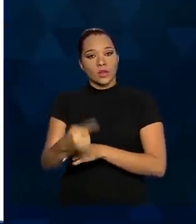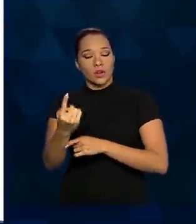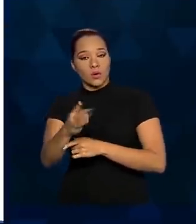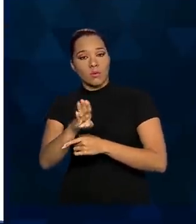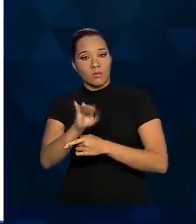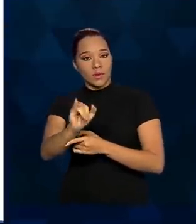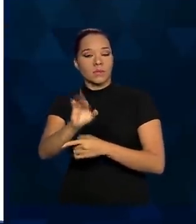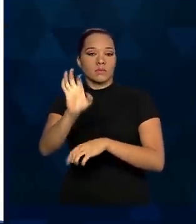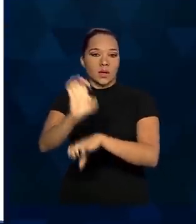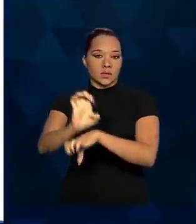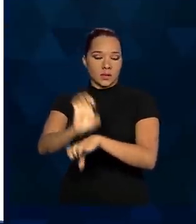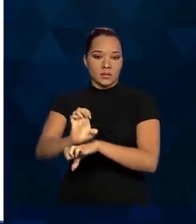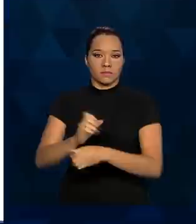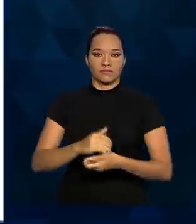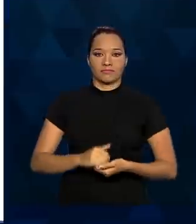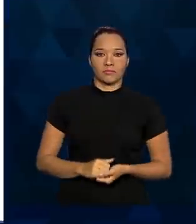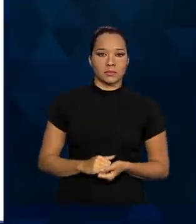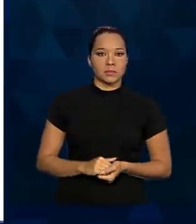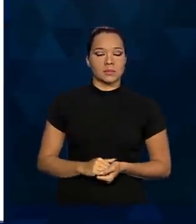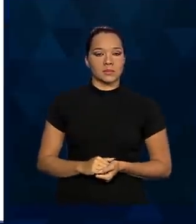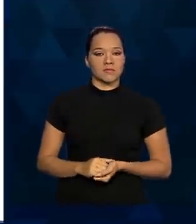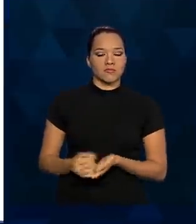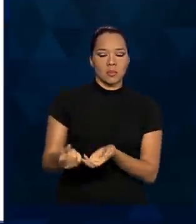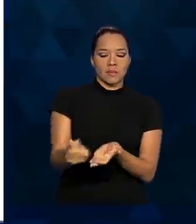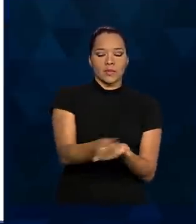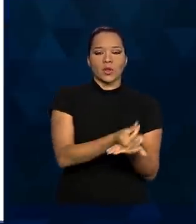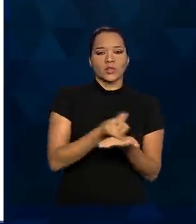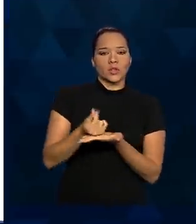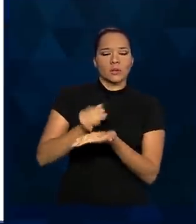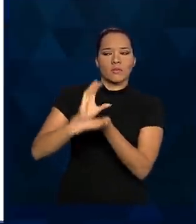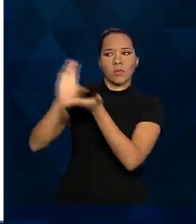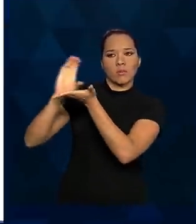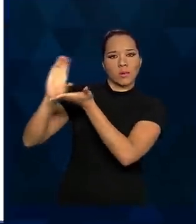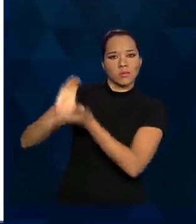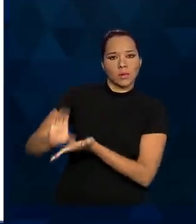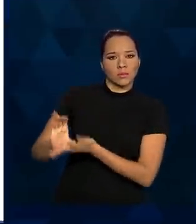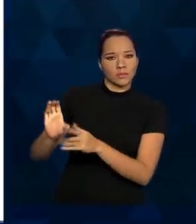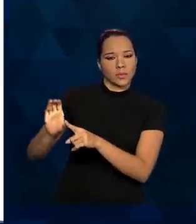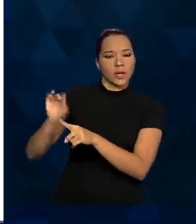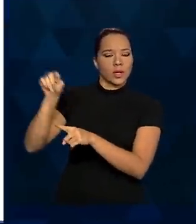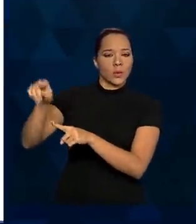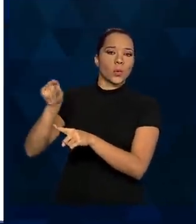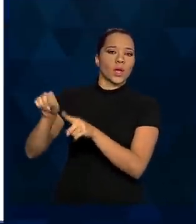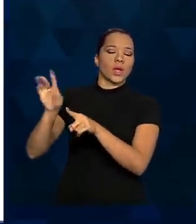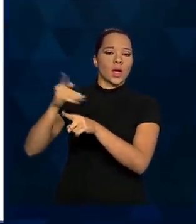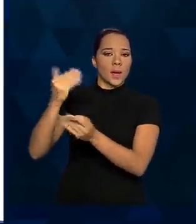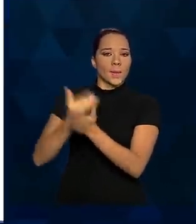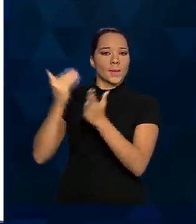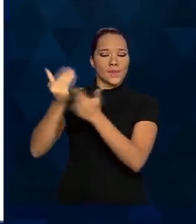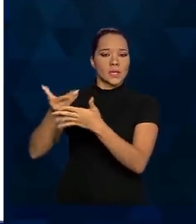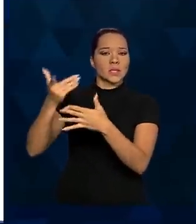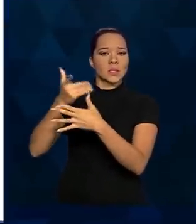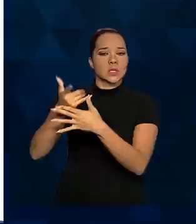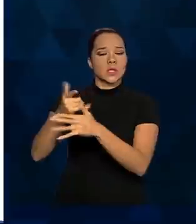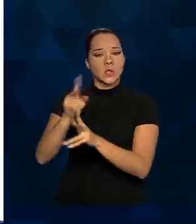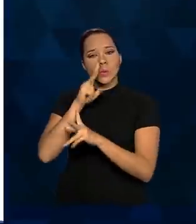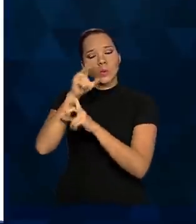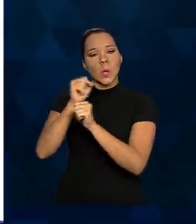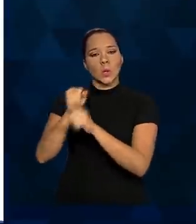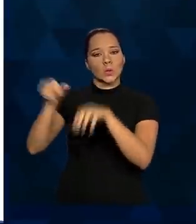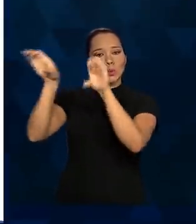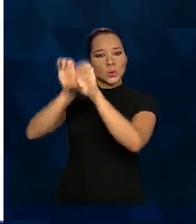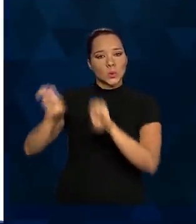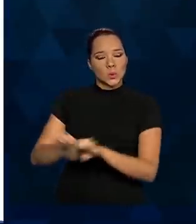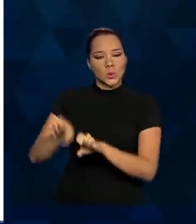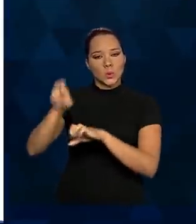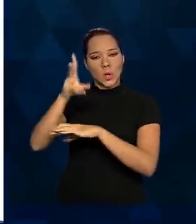a estados. Recursos repassados diretamente reforçam a estrutura hospitalar e de atenção básica